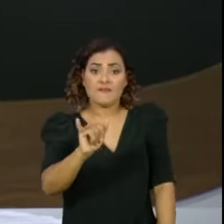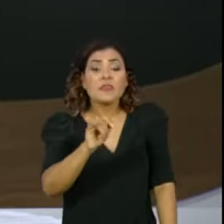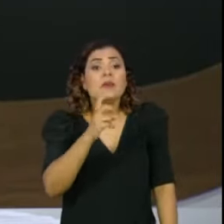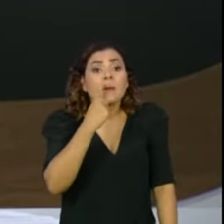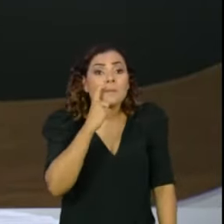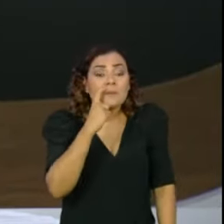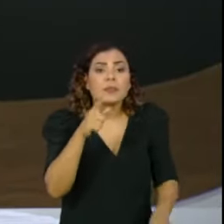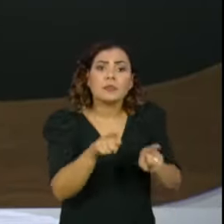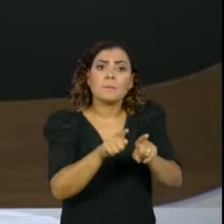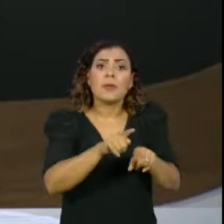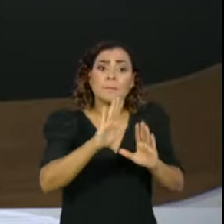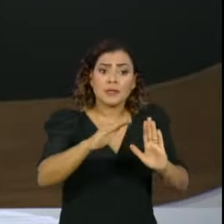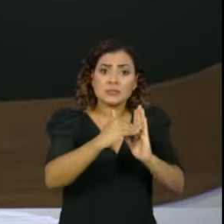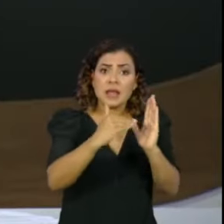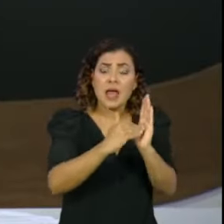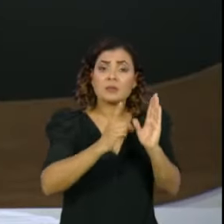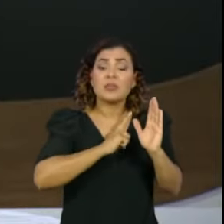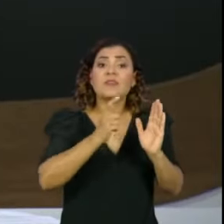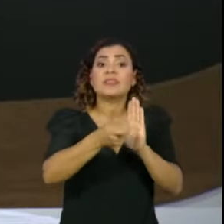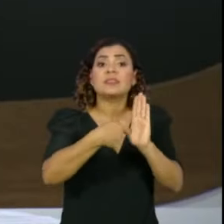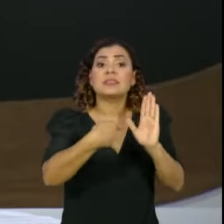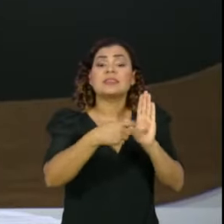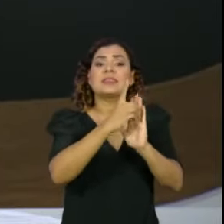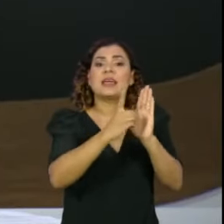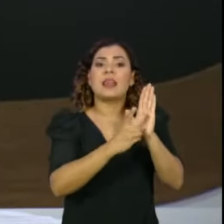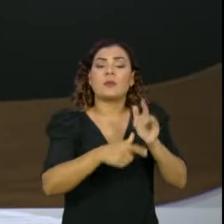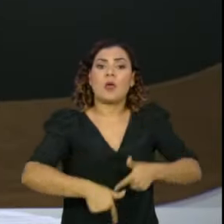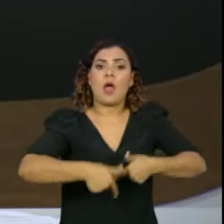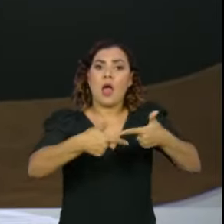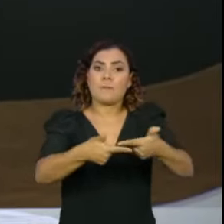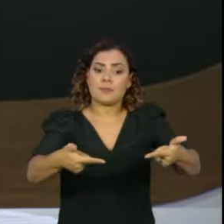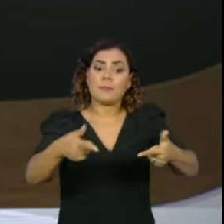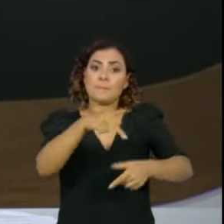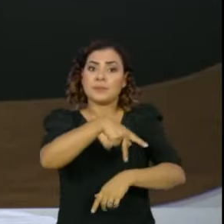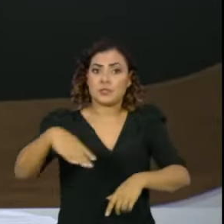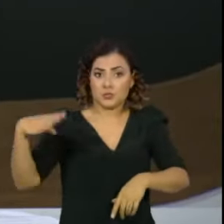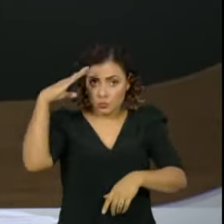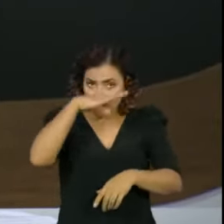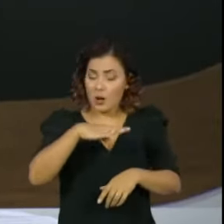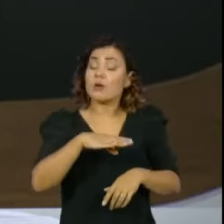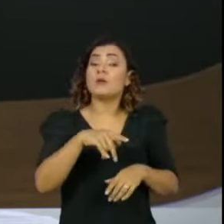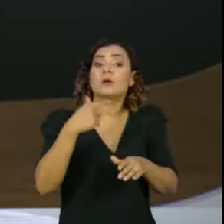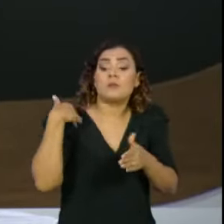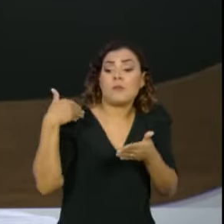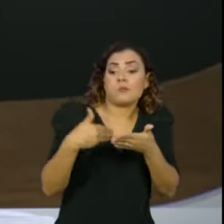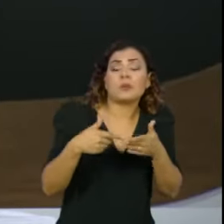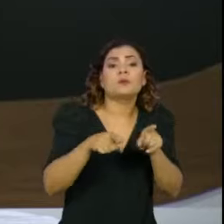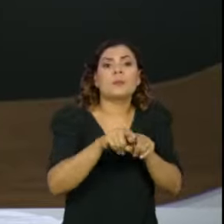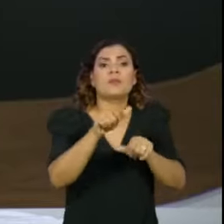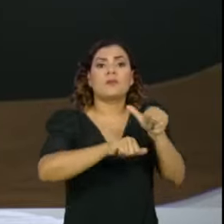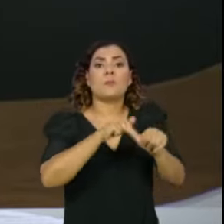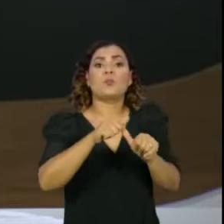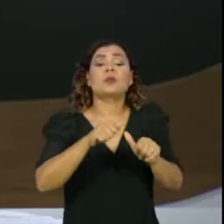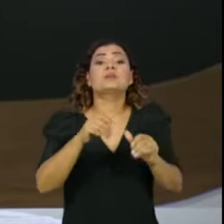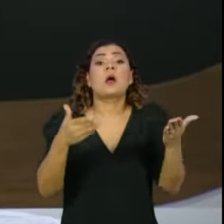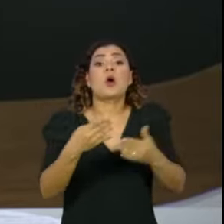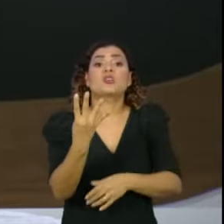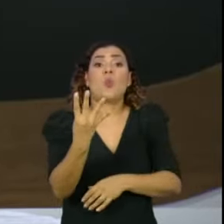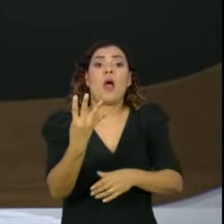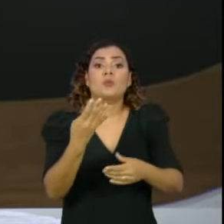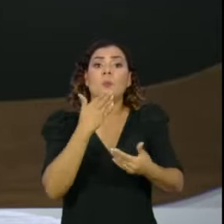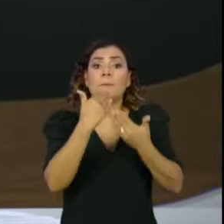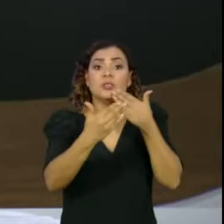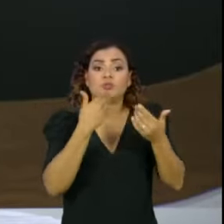Senado chegou a assustar um decreto de armas do presidente Jair Bolsonaro. Ele, recentemente, editou outros quatro que, no